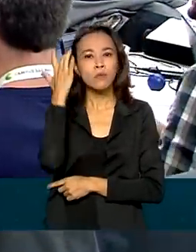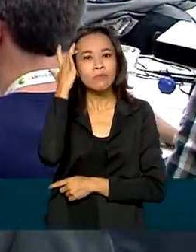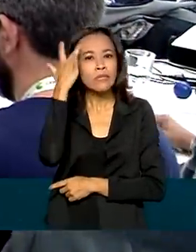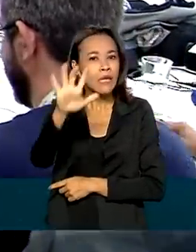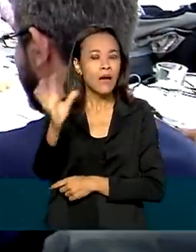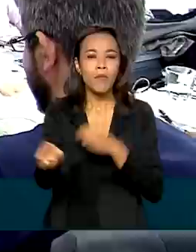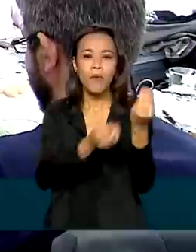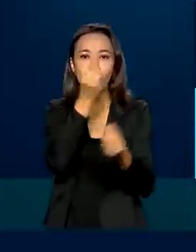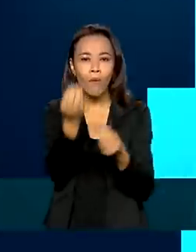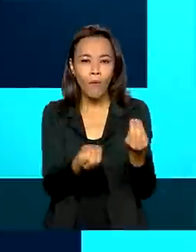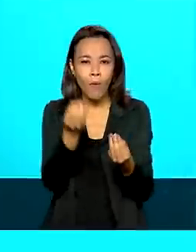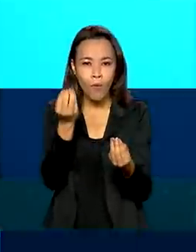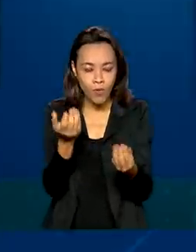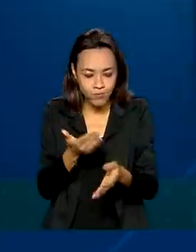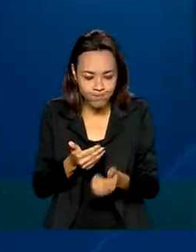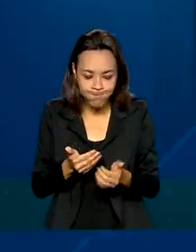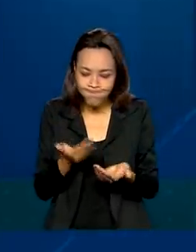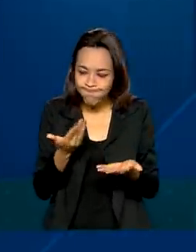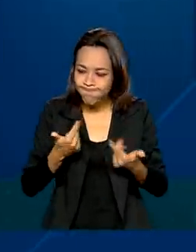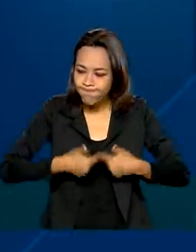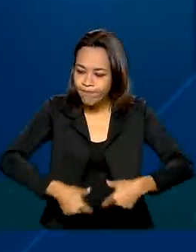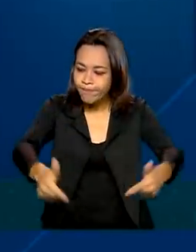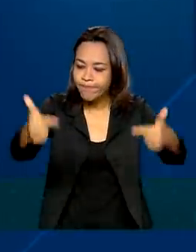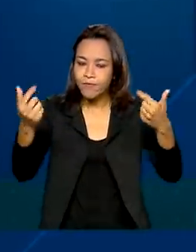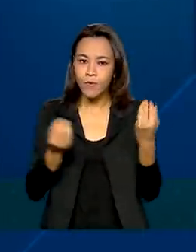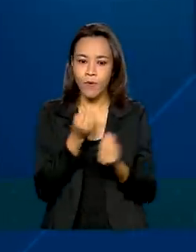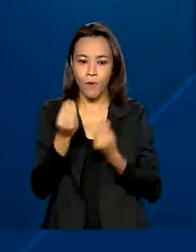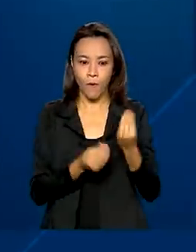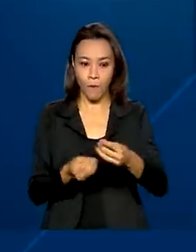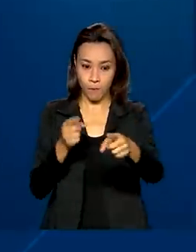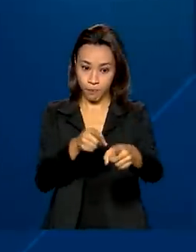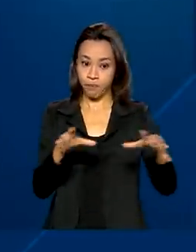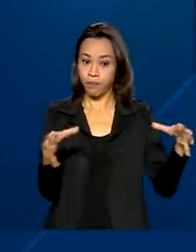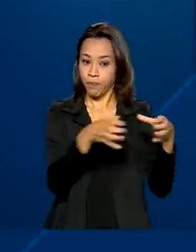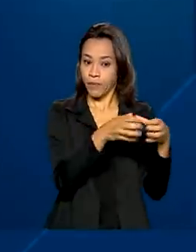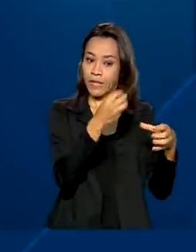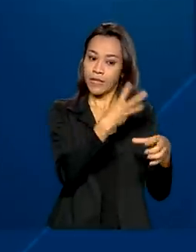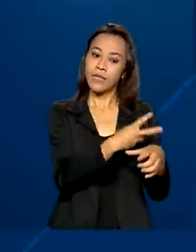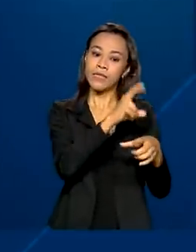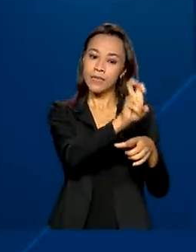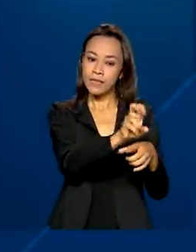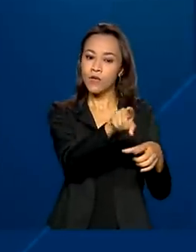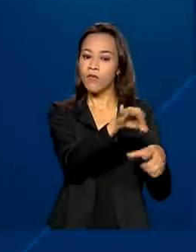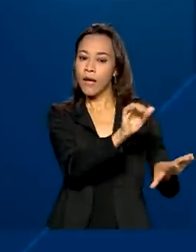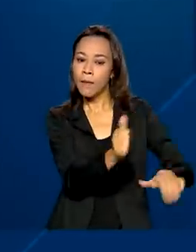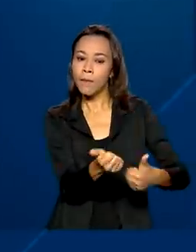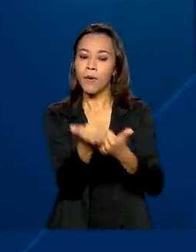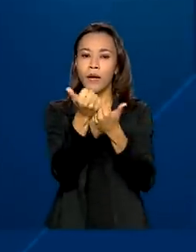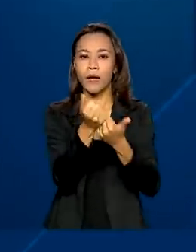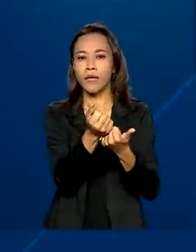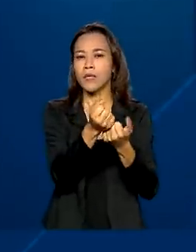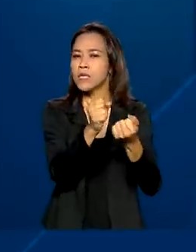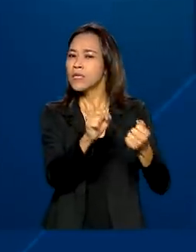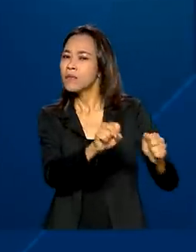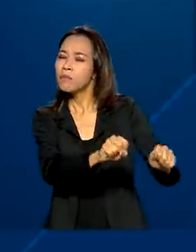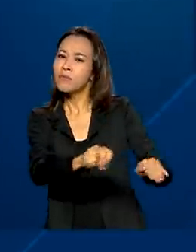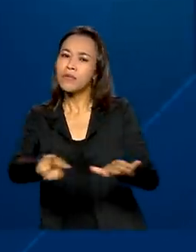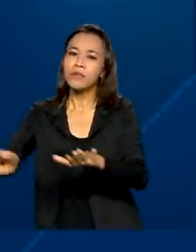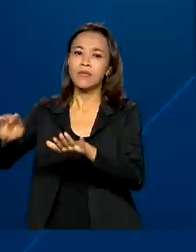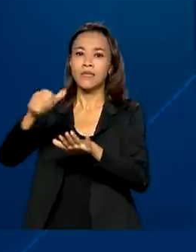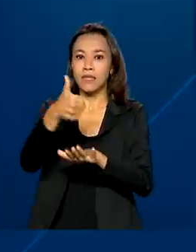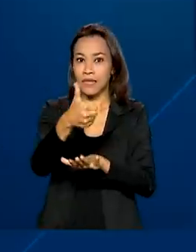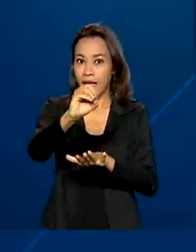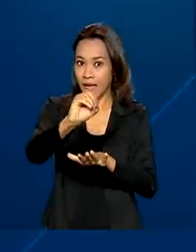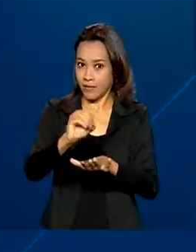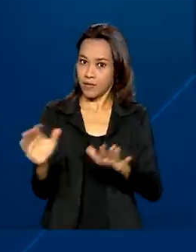colocá-la em prática. 35 aceleradoras ou incubadoras vão apoiar por 10 semanas projetos de todo o